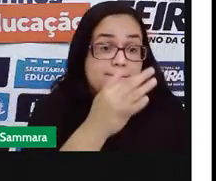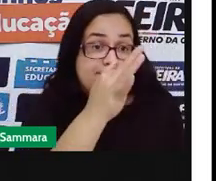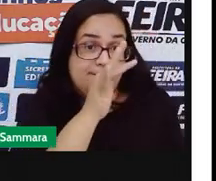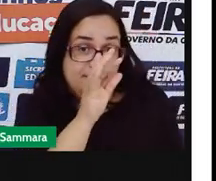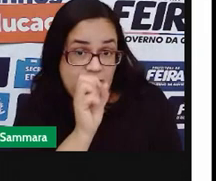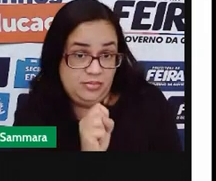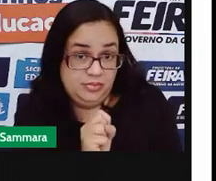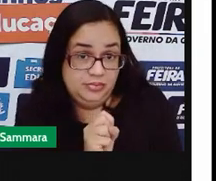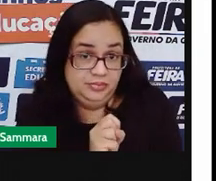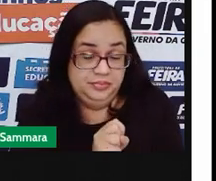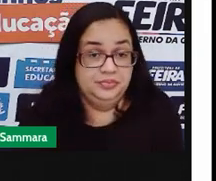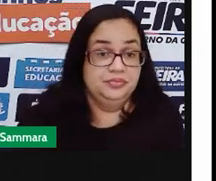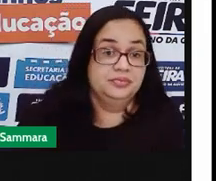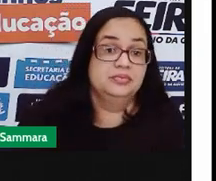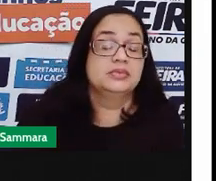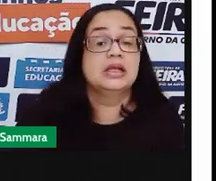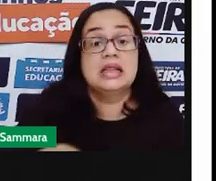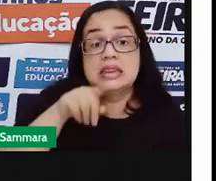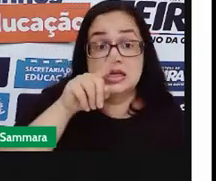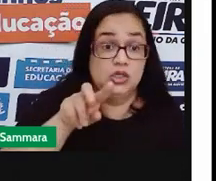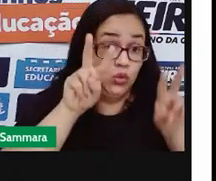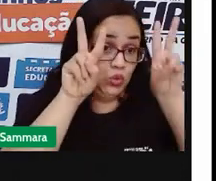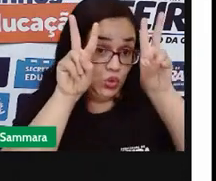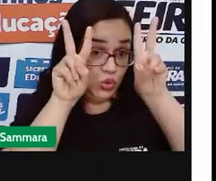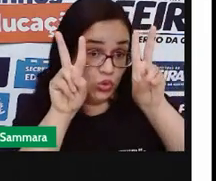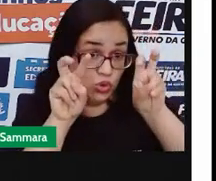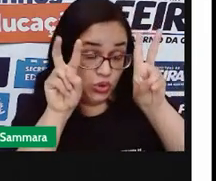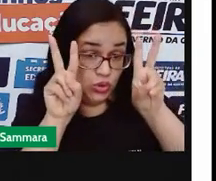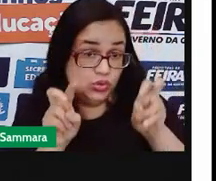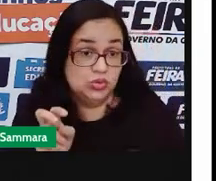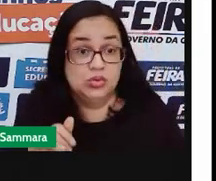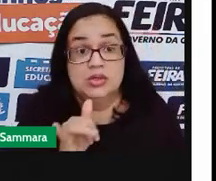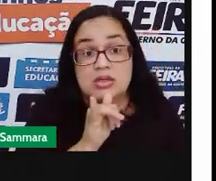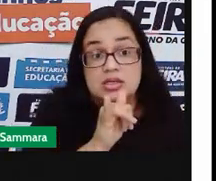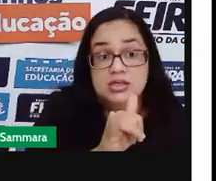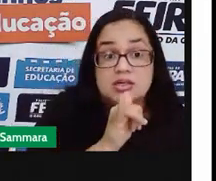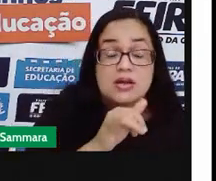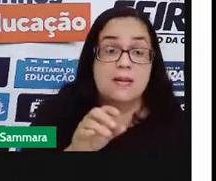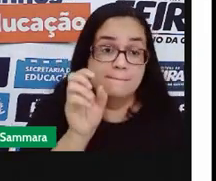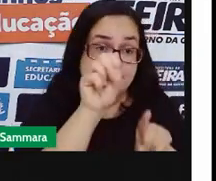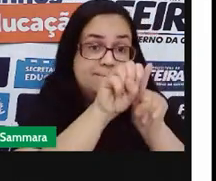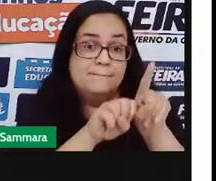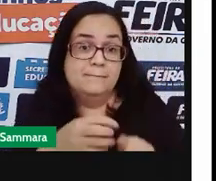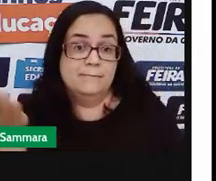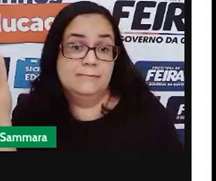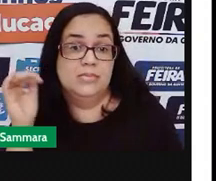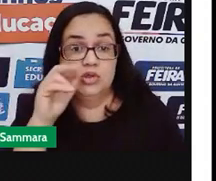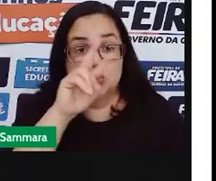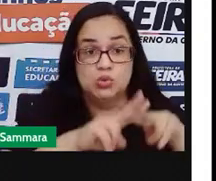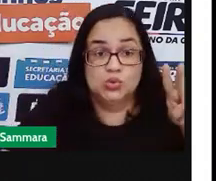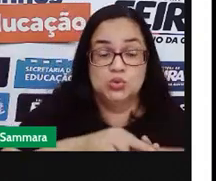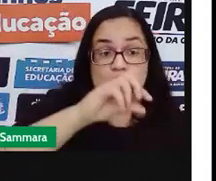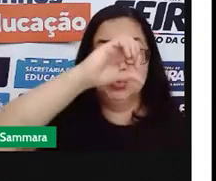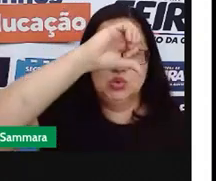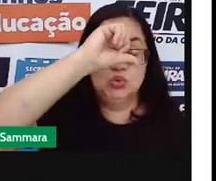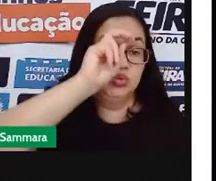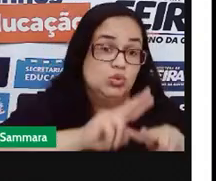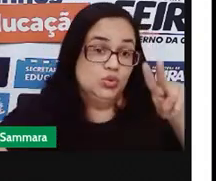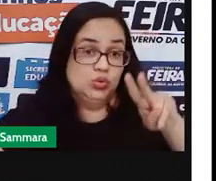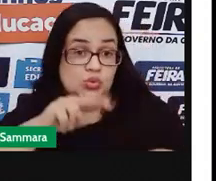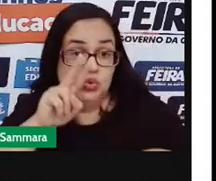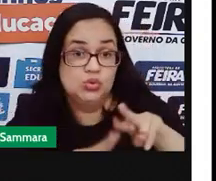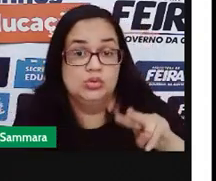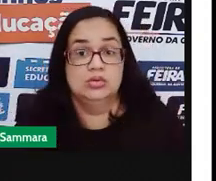de Santana. Aqui diz. É a notícia do mês passado, de junho. Dia 9 de junho de